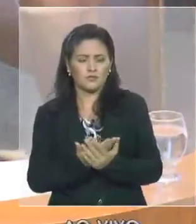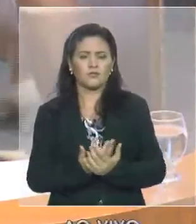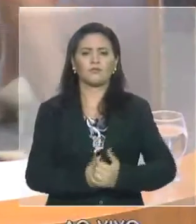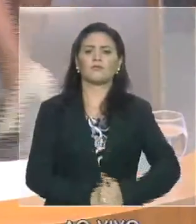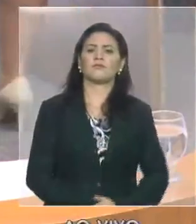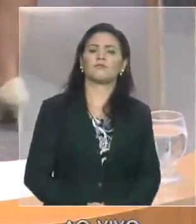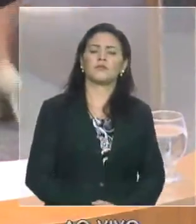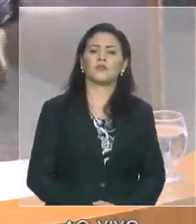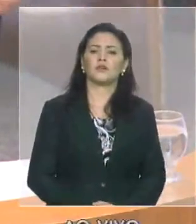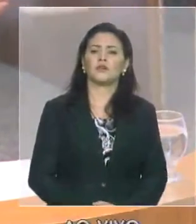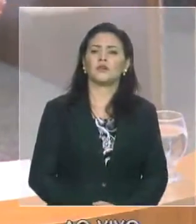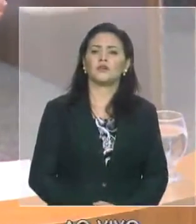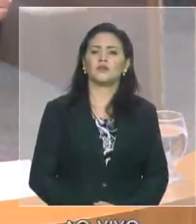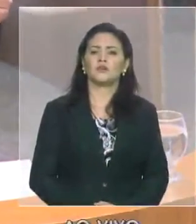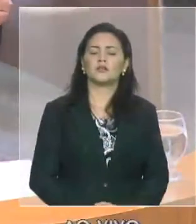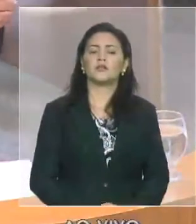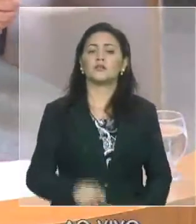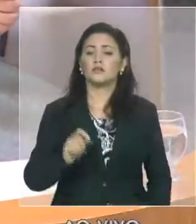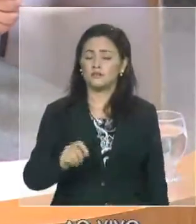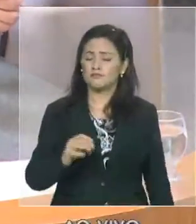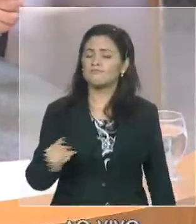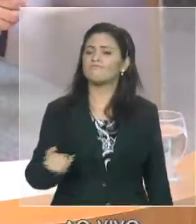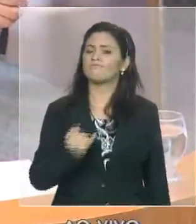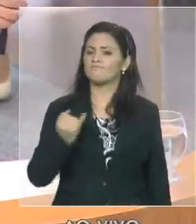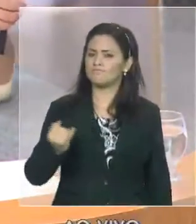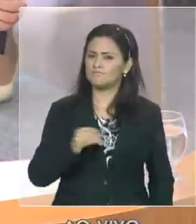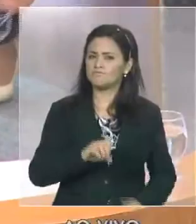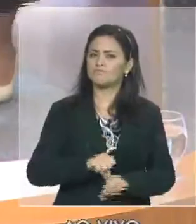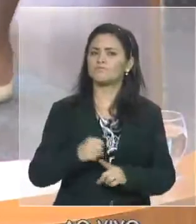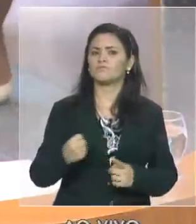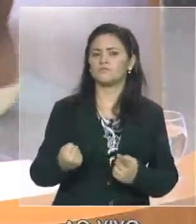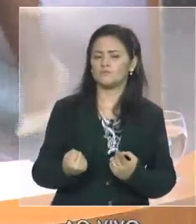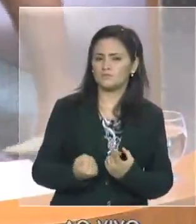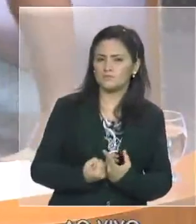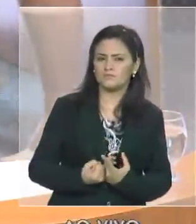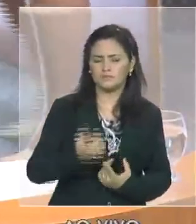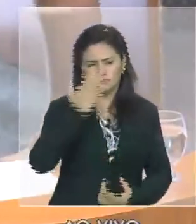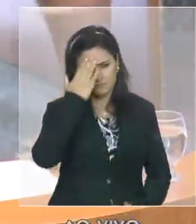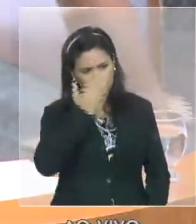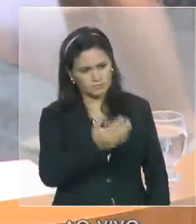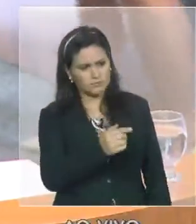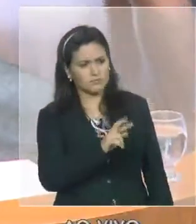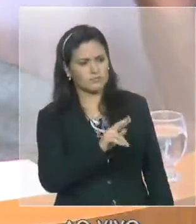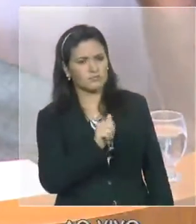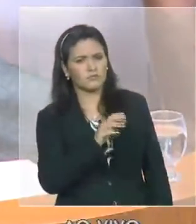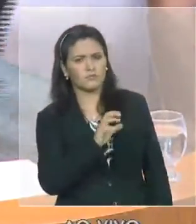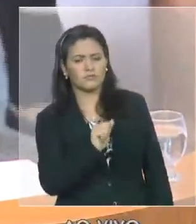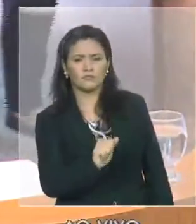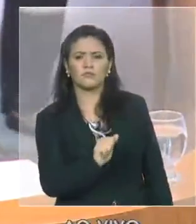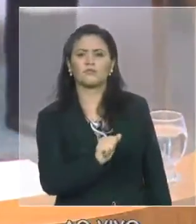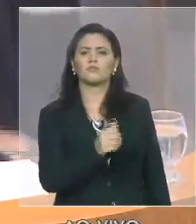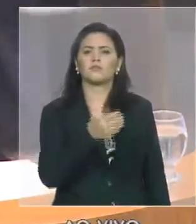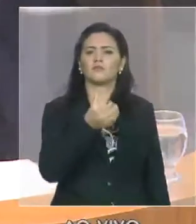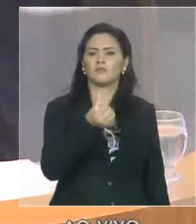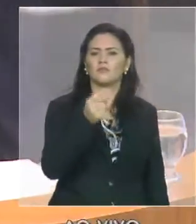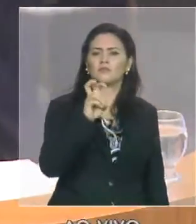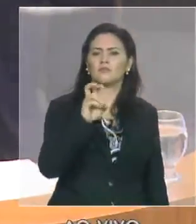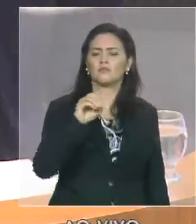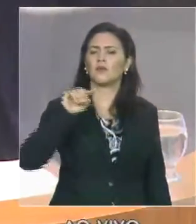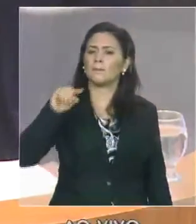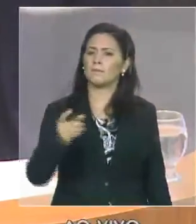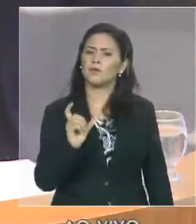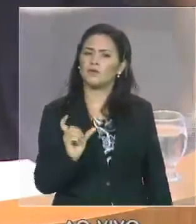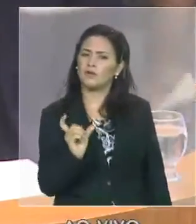Trata-se da distribuição, excelentíssima senhora presidente, Graça Duarte, de 650 mil cartões, contendo benefícios